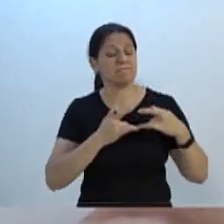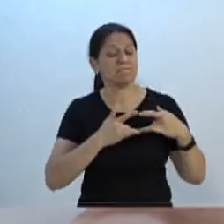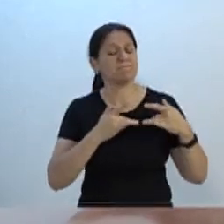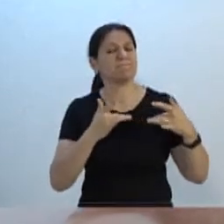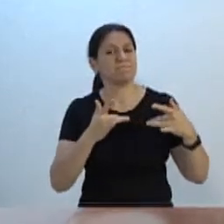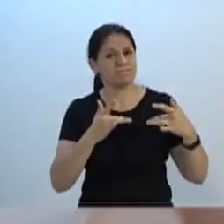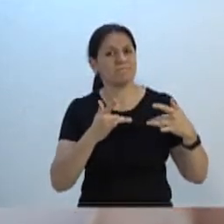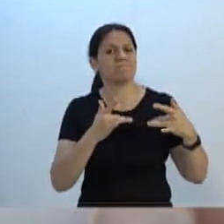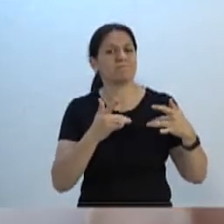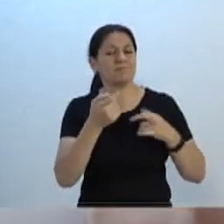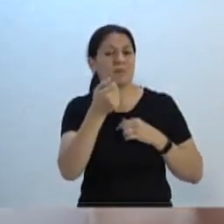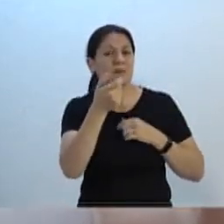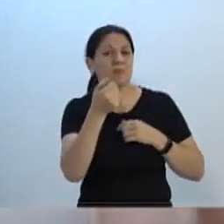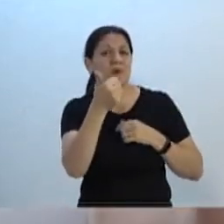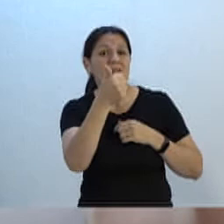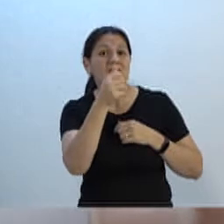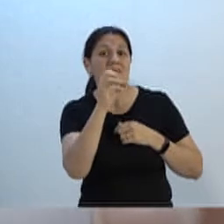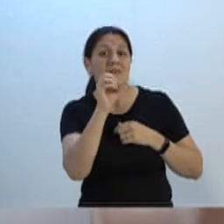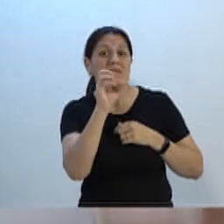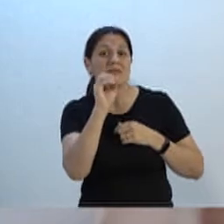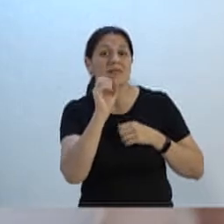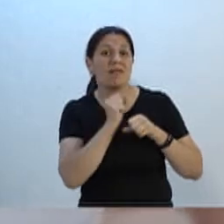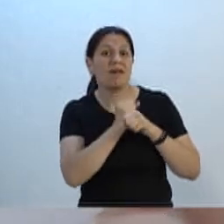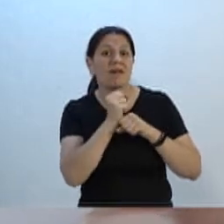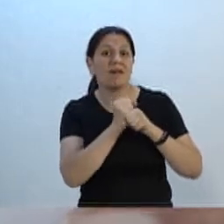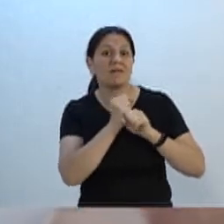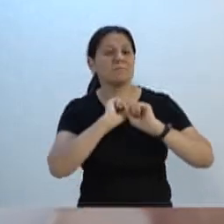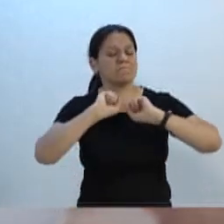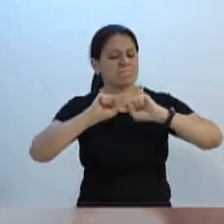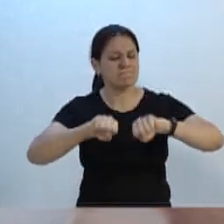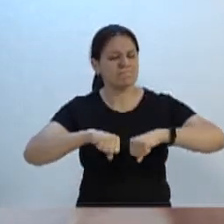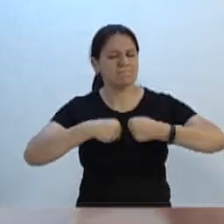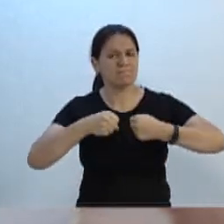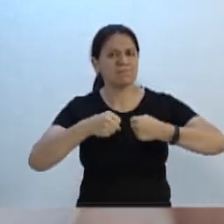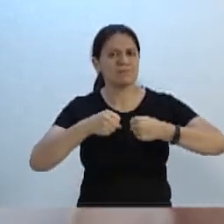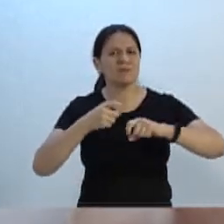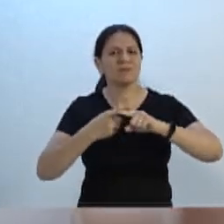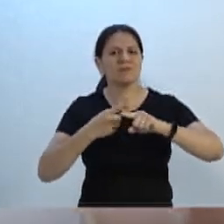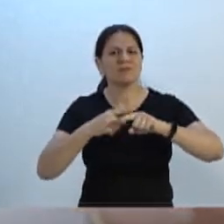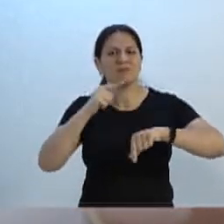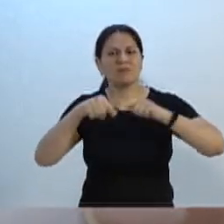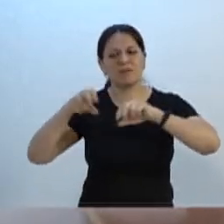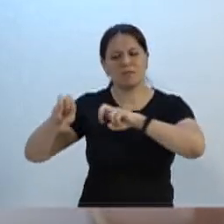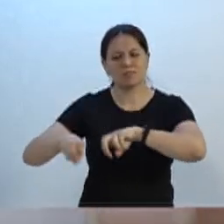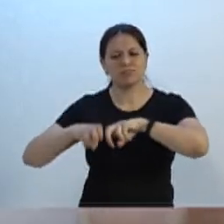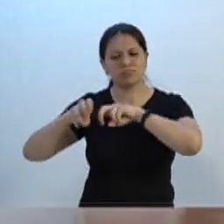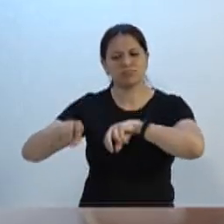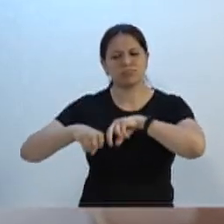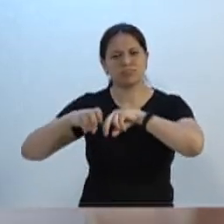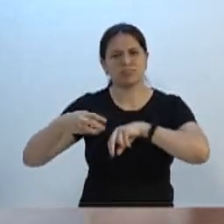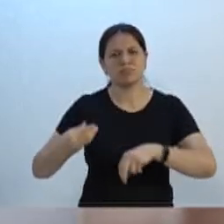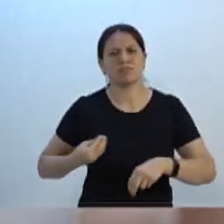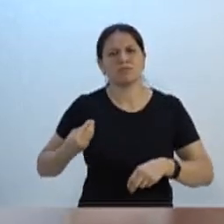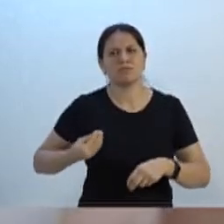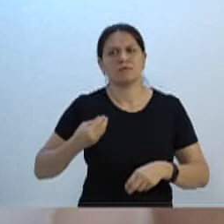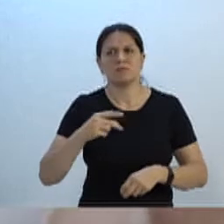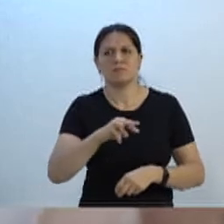quase um século de superação na agricultura familiar, na convivência com os irmãos,